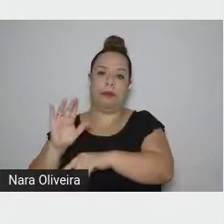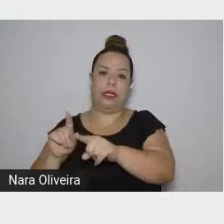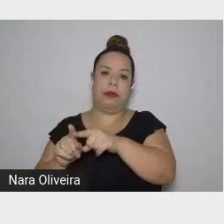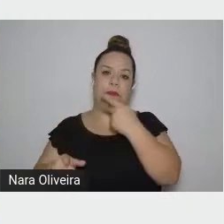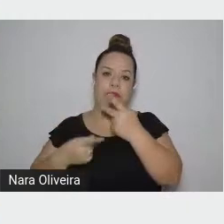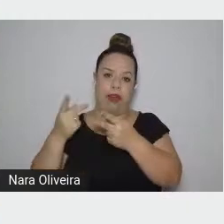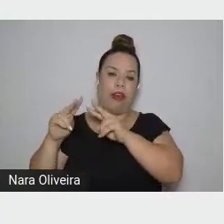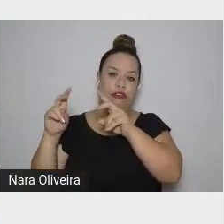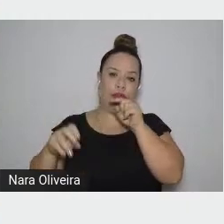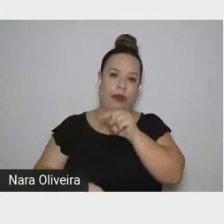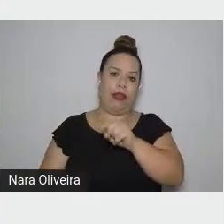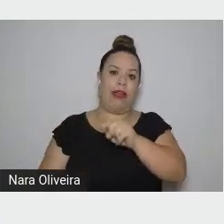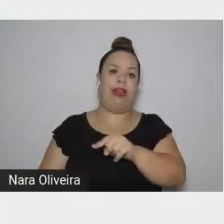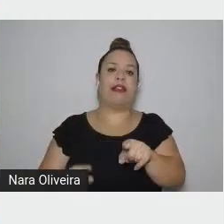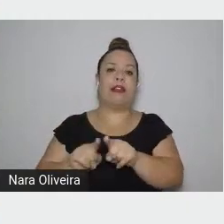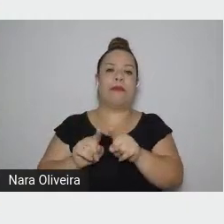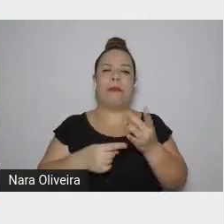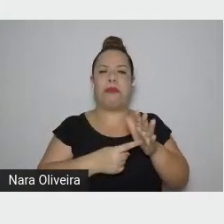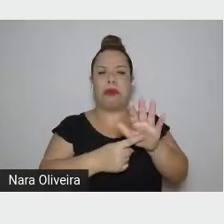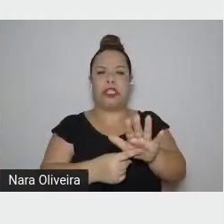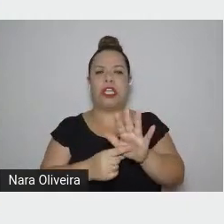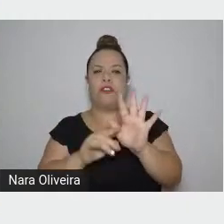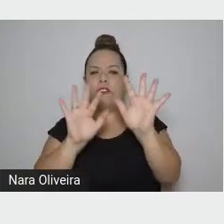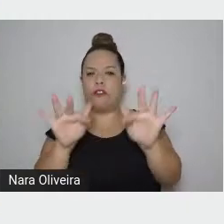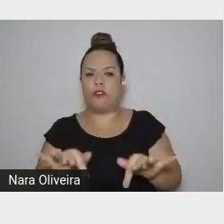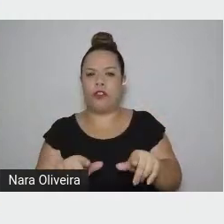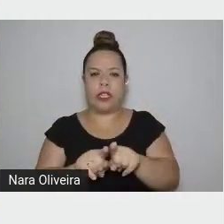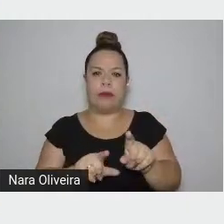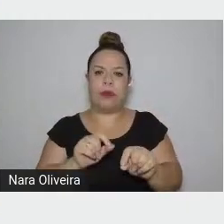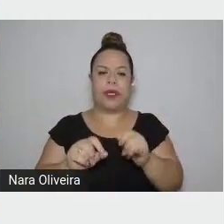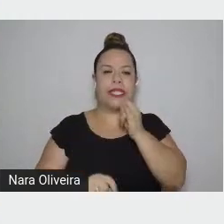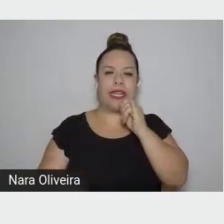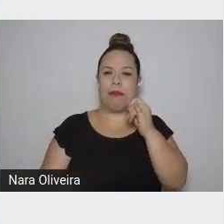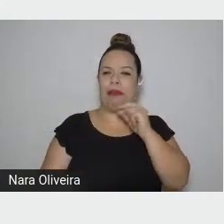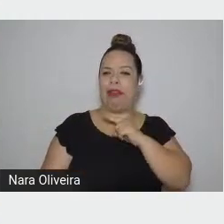reaparecimento final de uma tigela